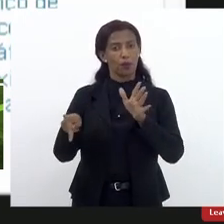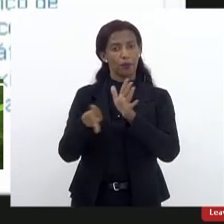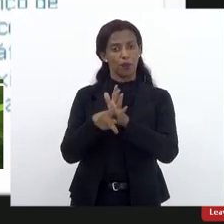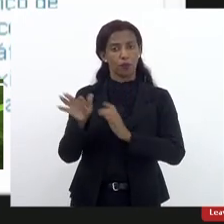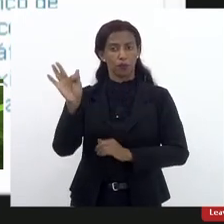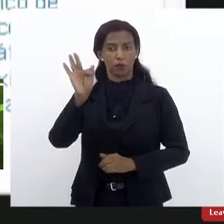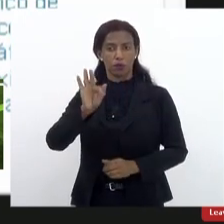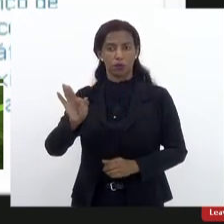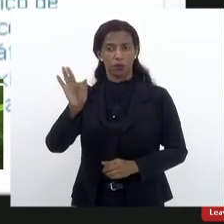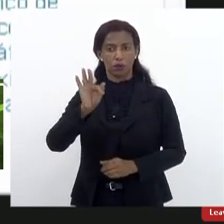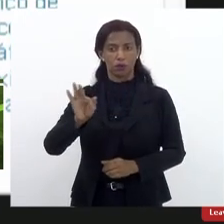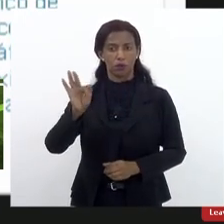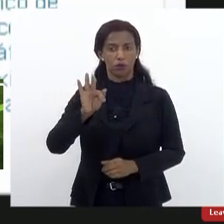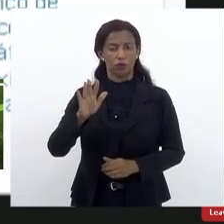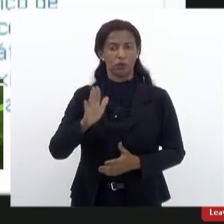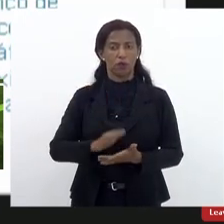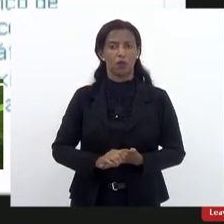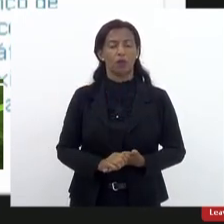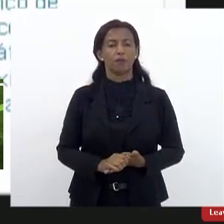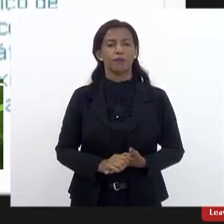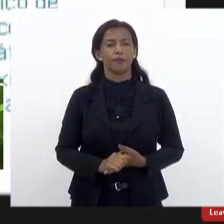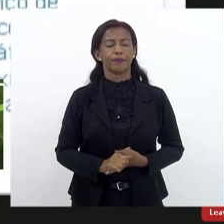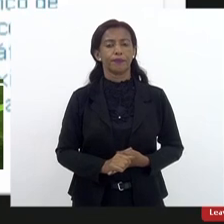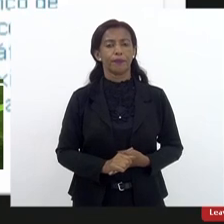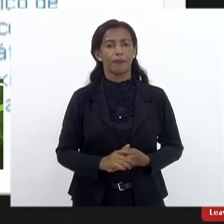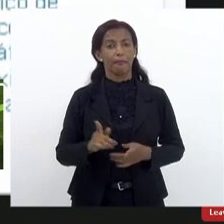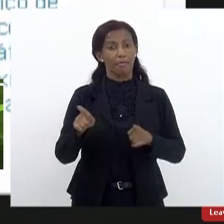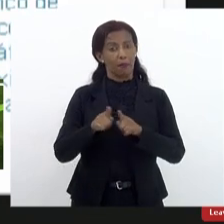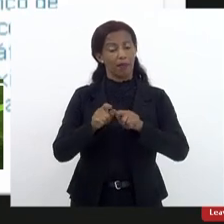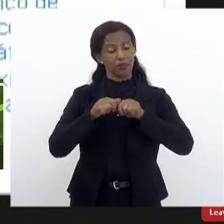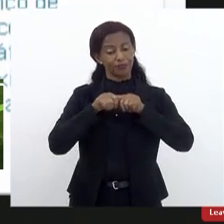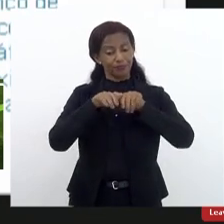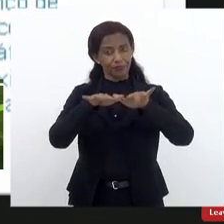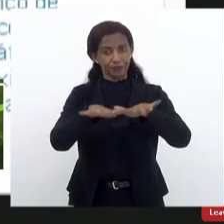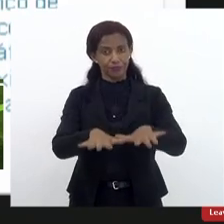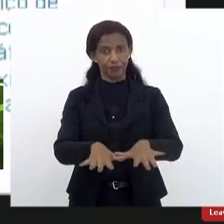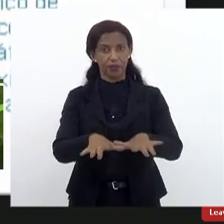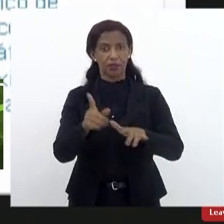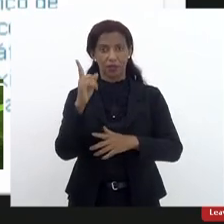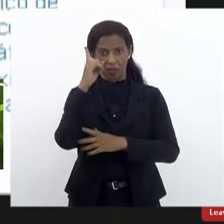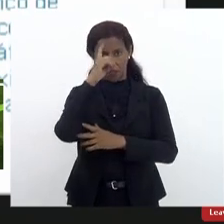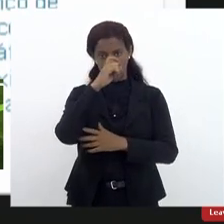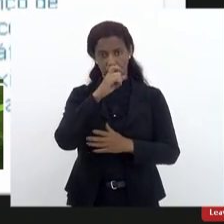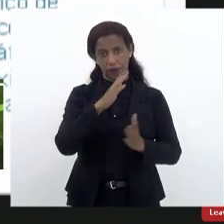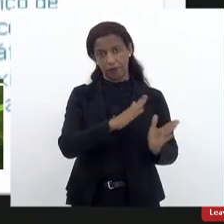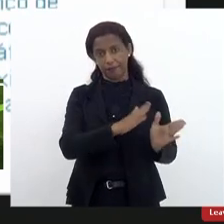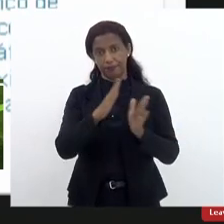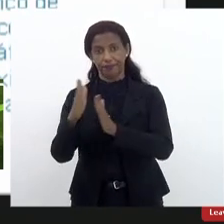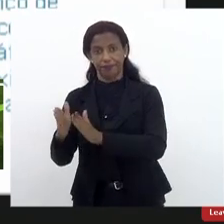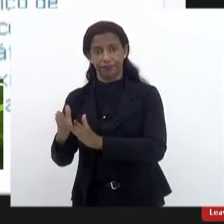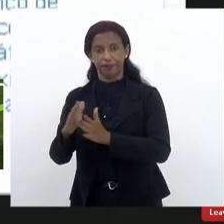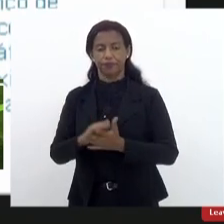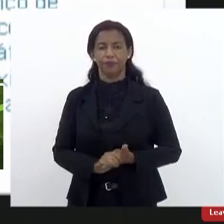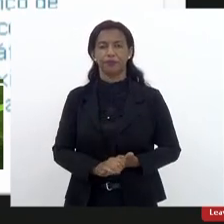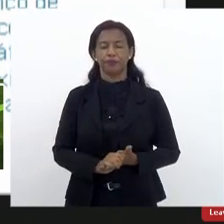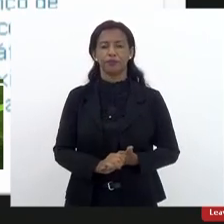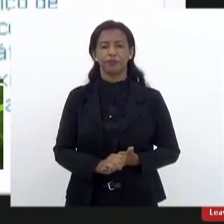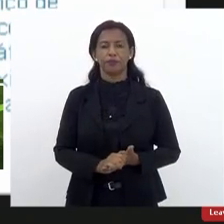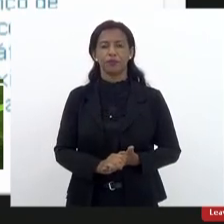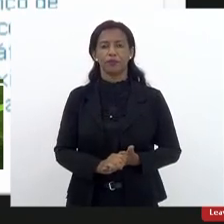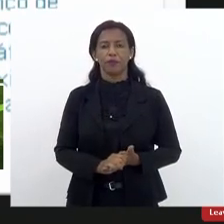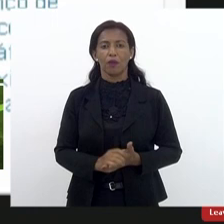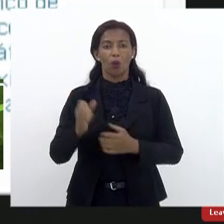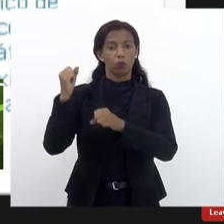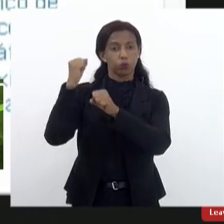de estágio de pesquisa com instituições públicas e privadas, mas em meio à pandemia isso está sendo adiado. Reestruturar a